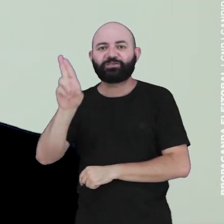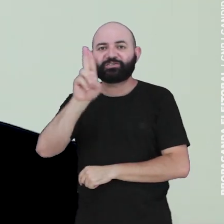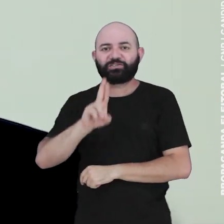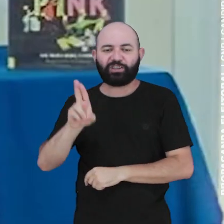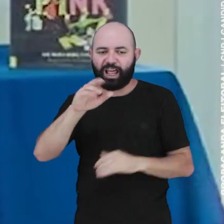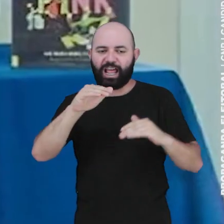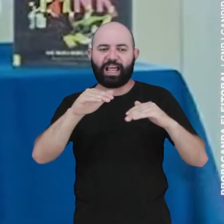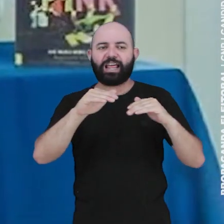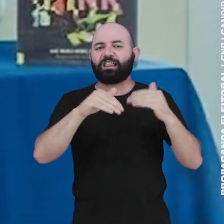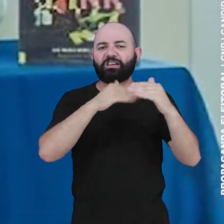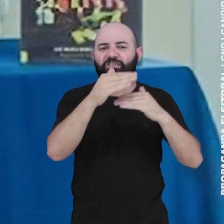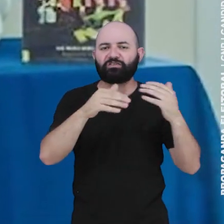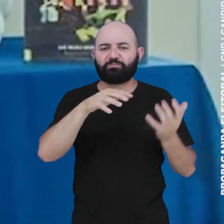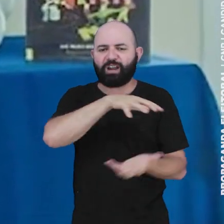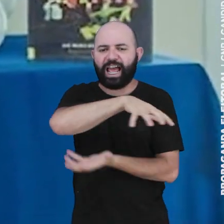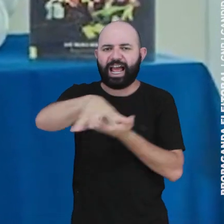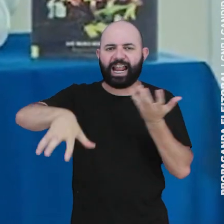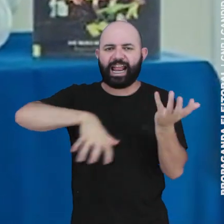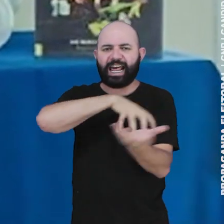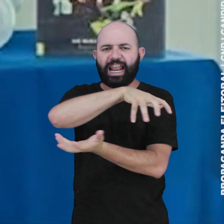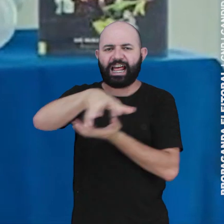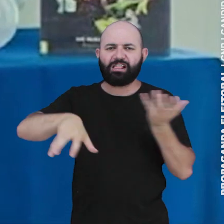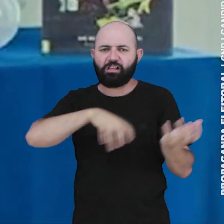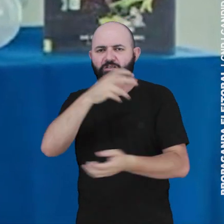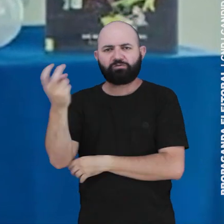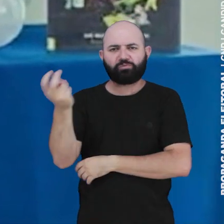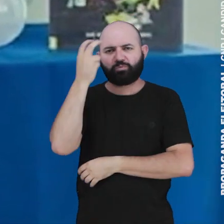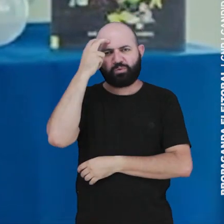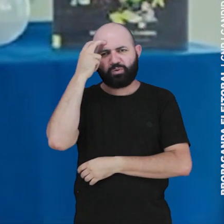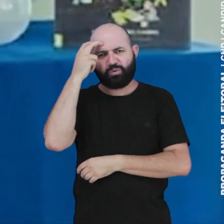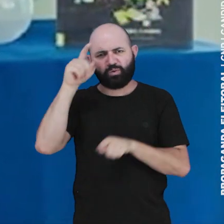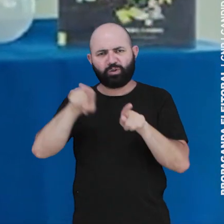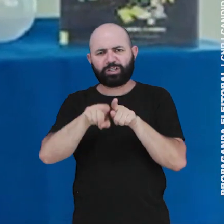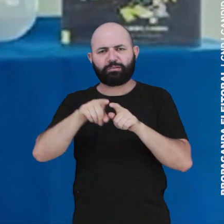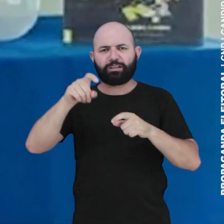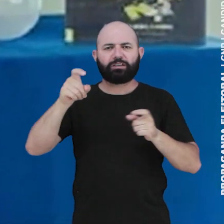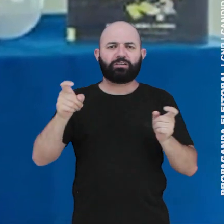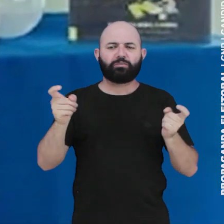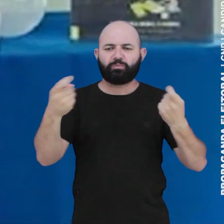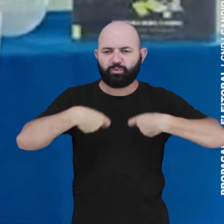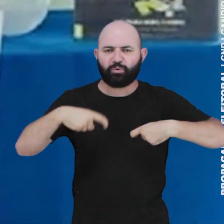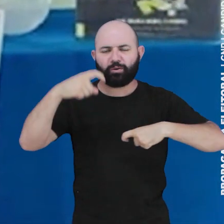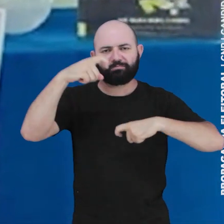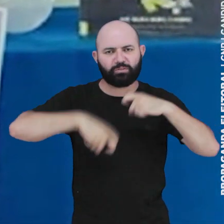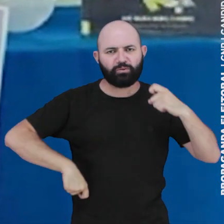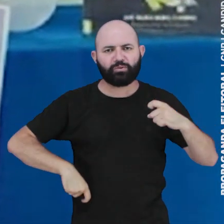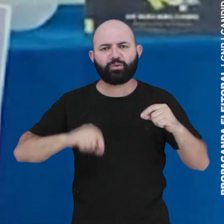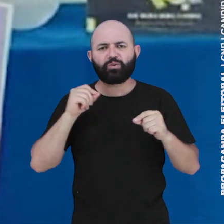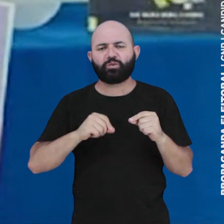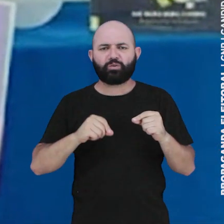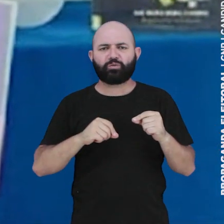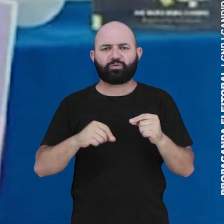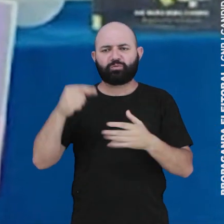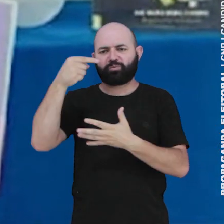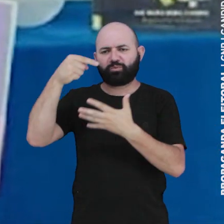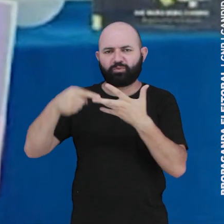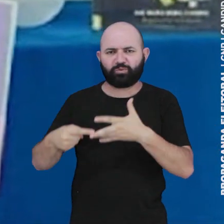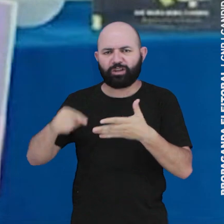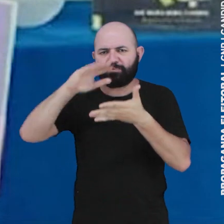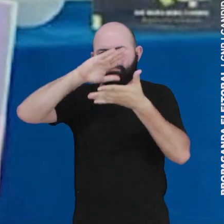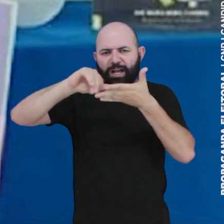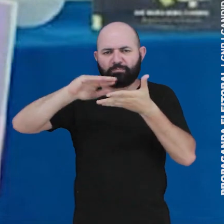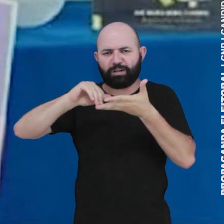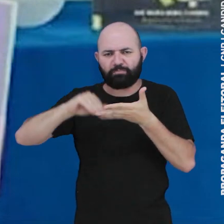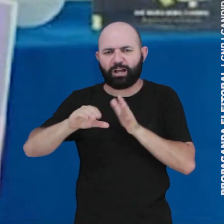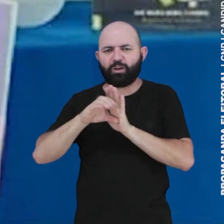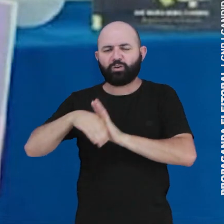utilizada para promover uma revolução cultural e sexual com o objetivo de desfigurar